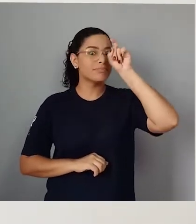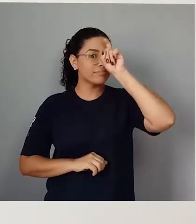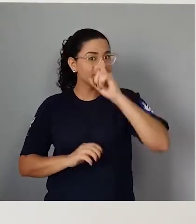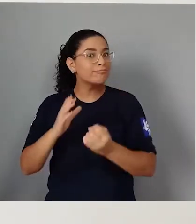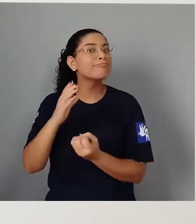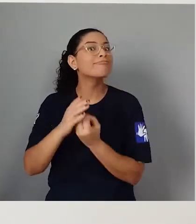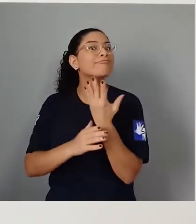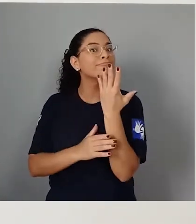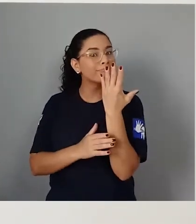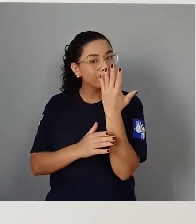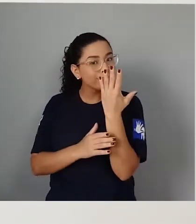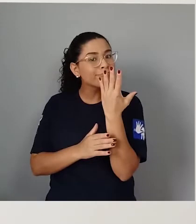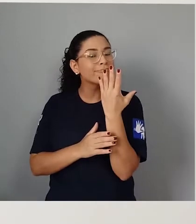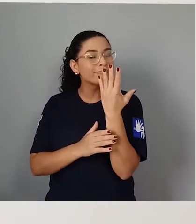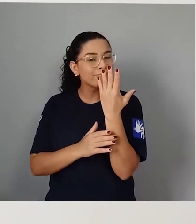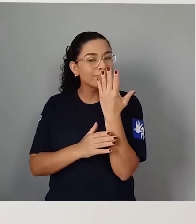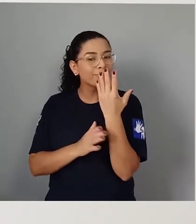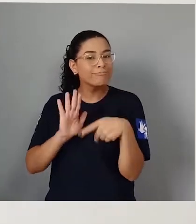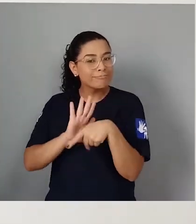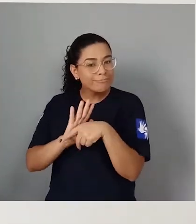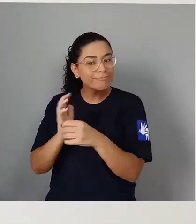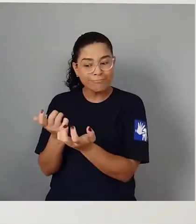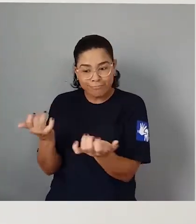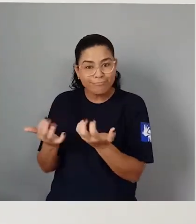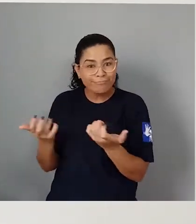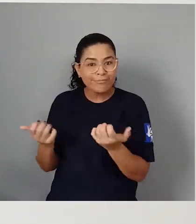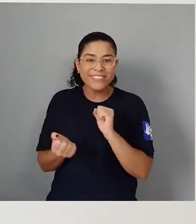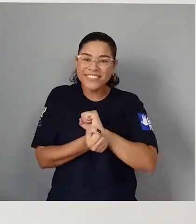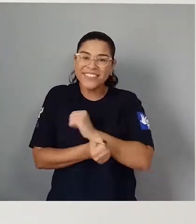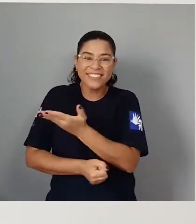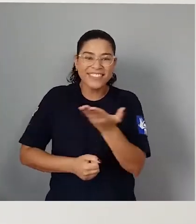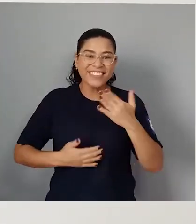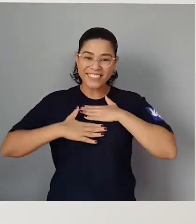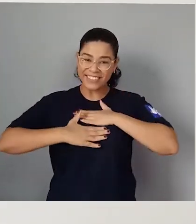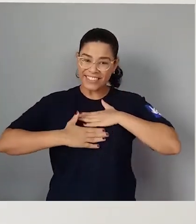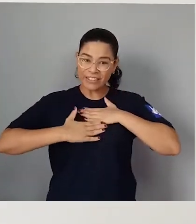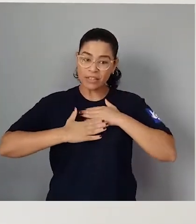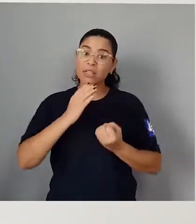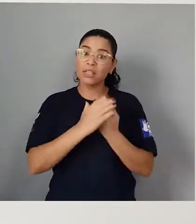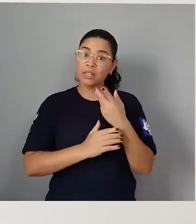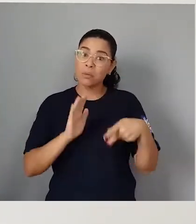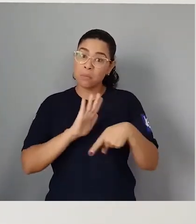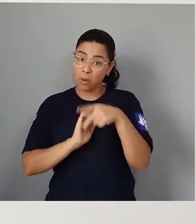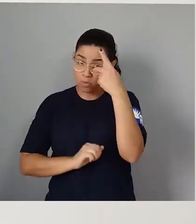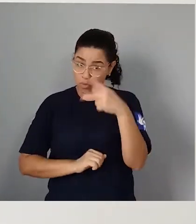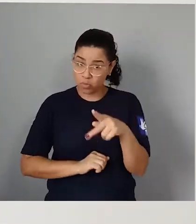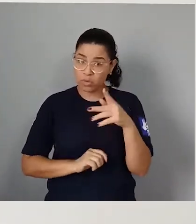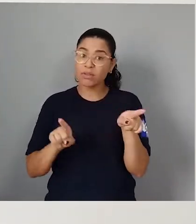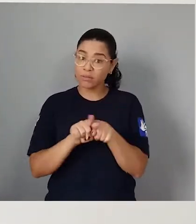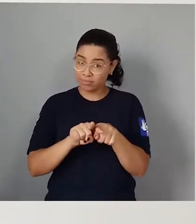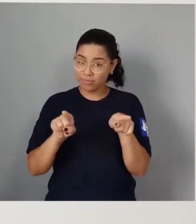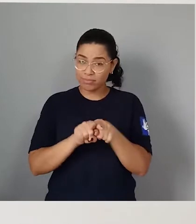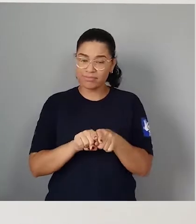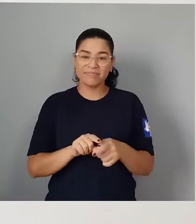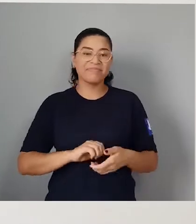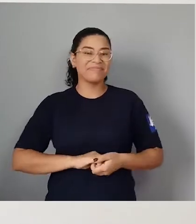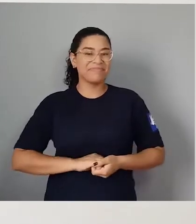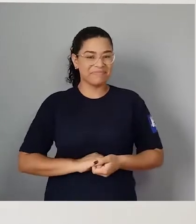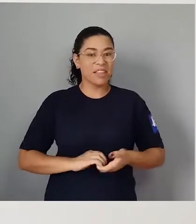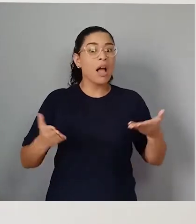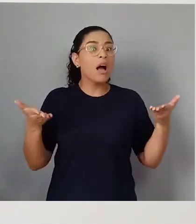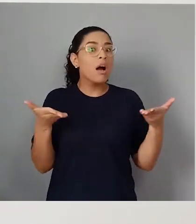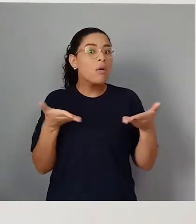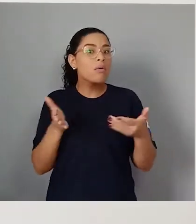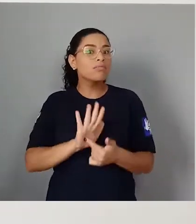história do meu jardim. Eu espero que vocês tenham gostado e criem a de vocês também. Agora, eu quero